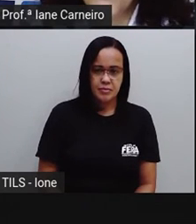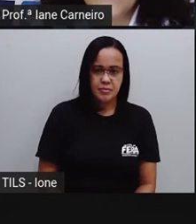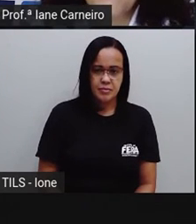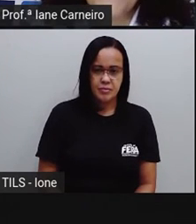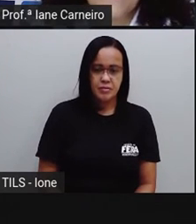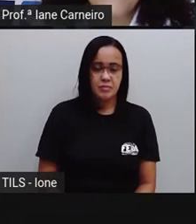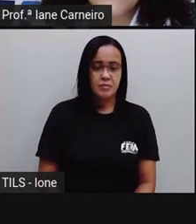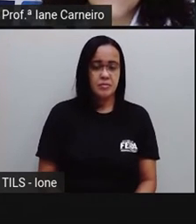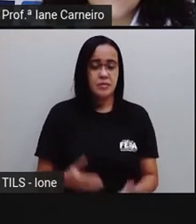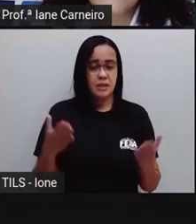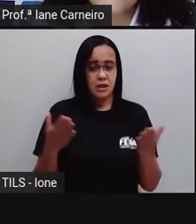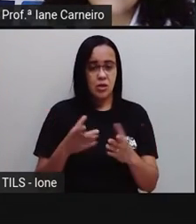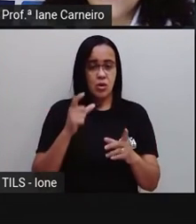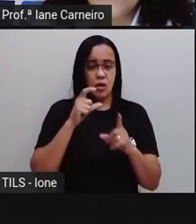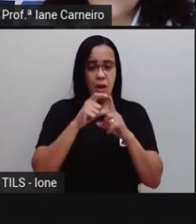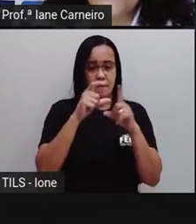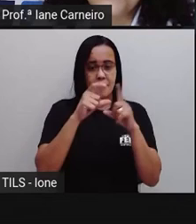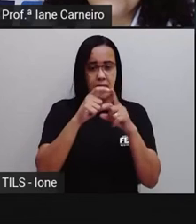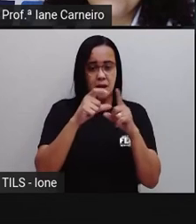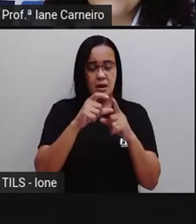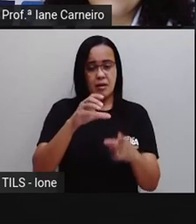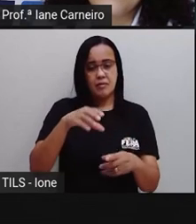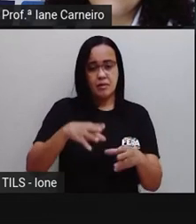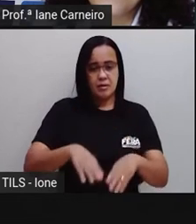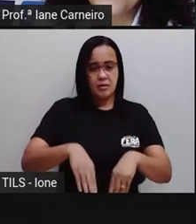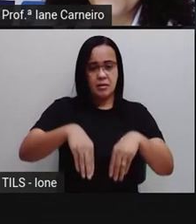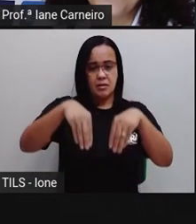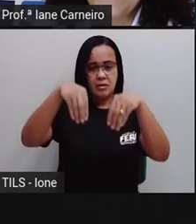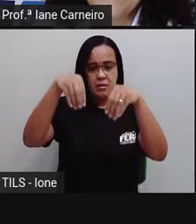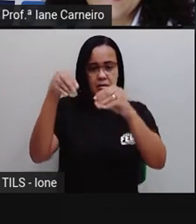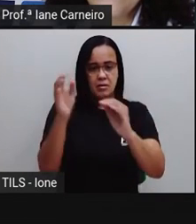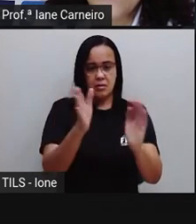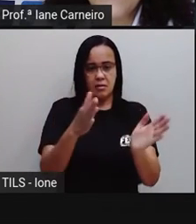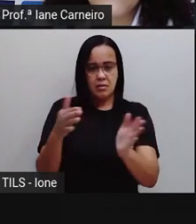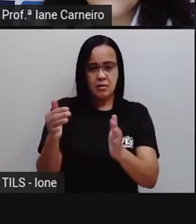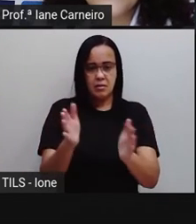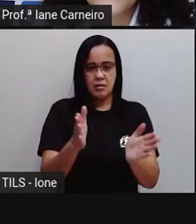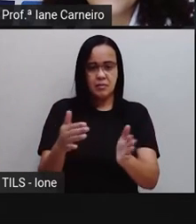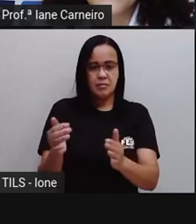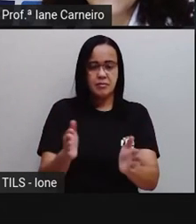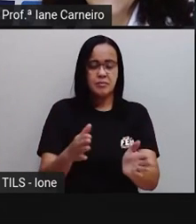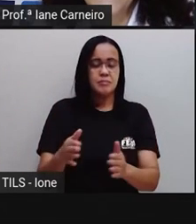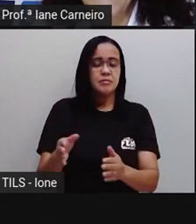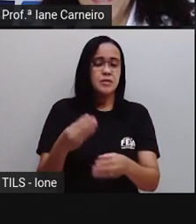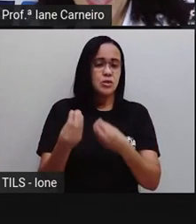Agora, a palavra CASTELO. Vamos escrever a palavra CASTELO?